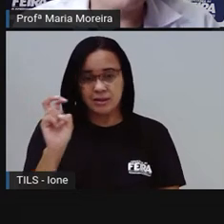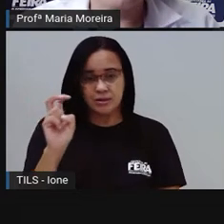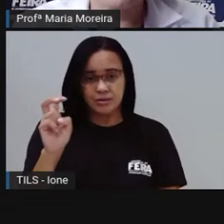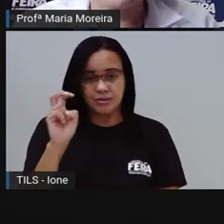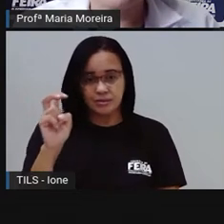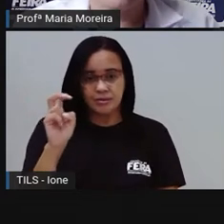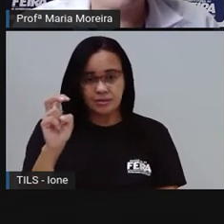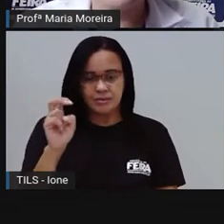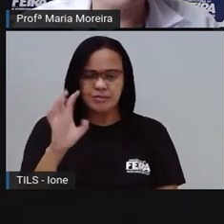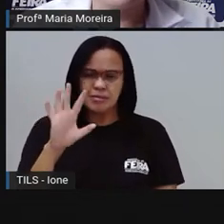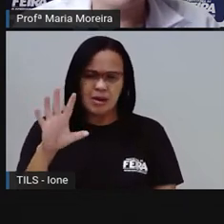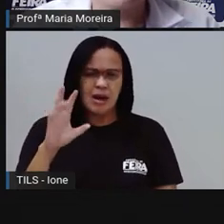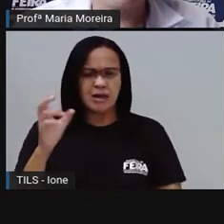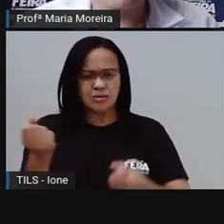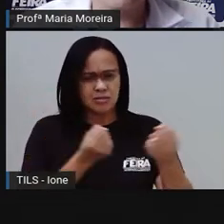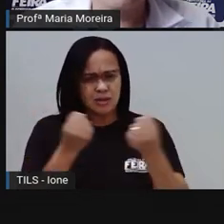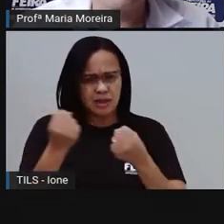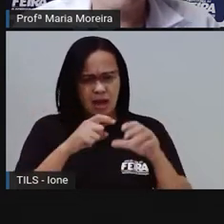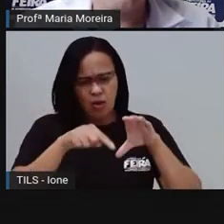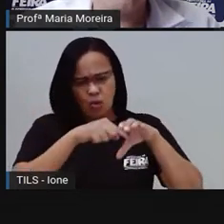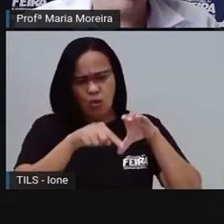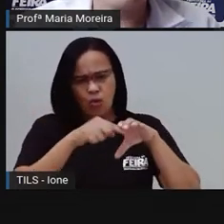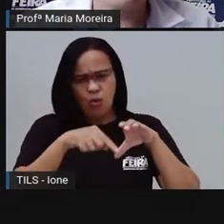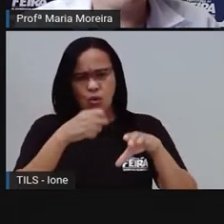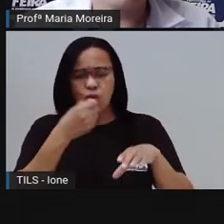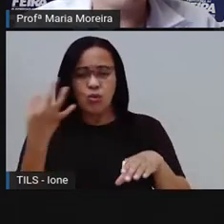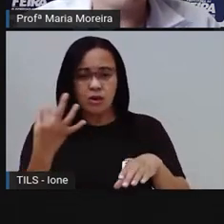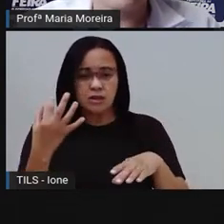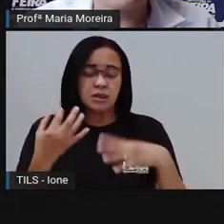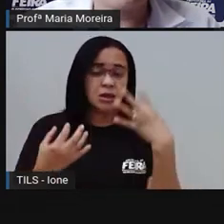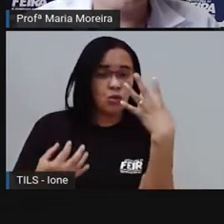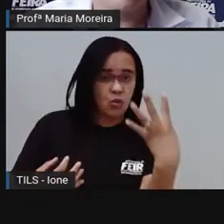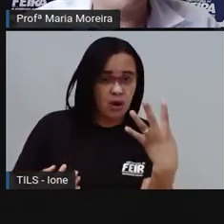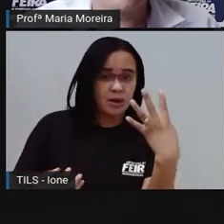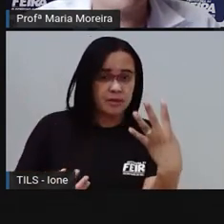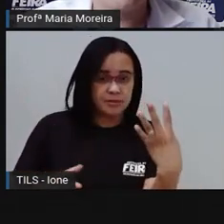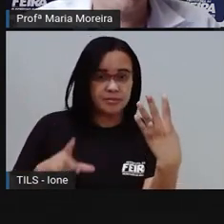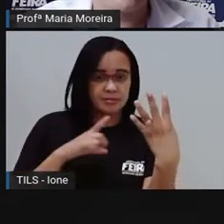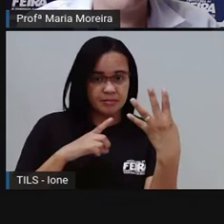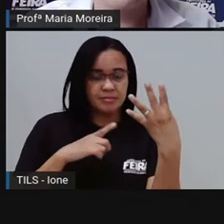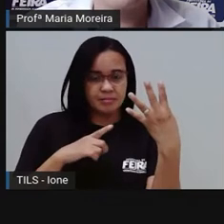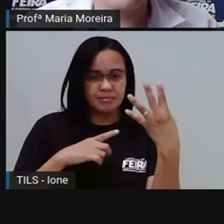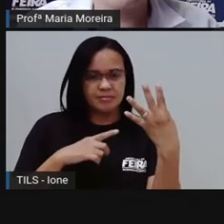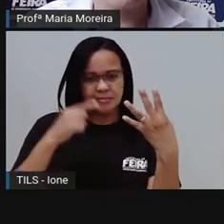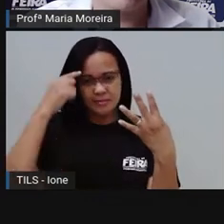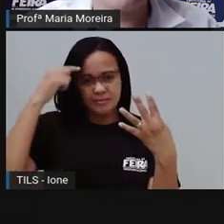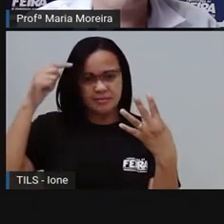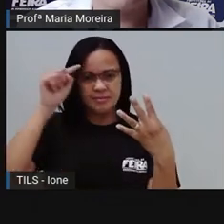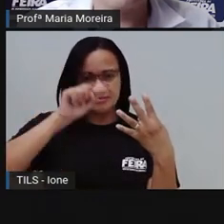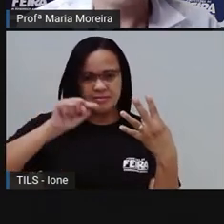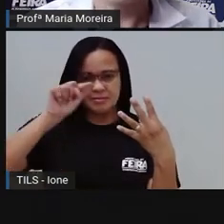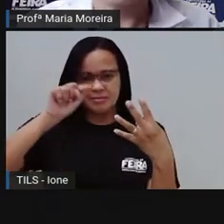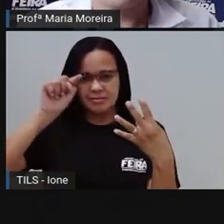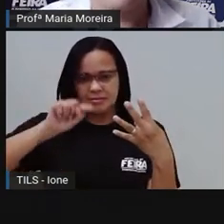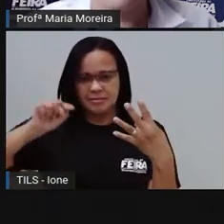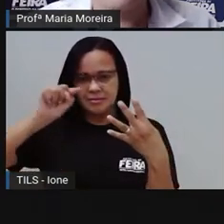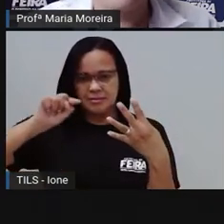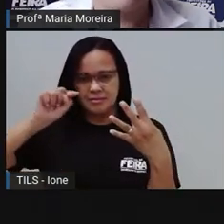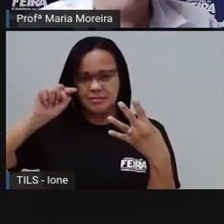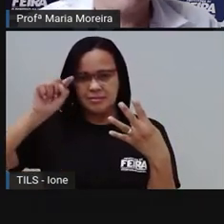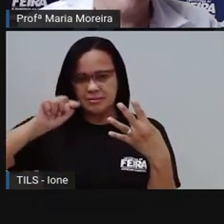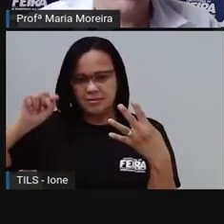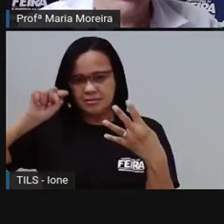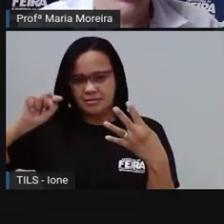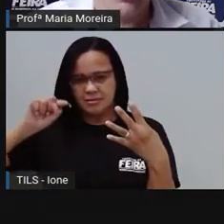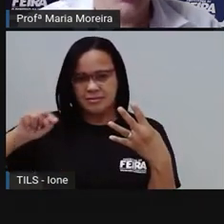carro, ele tem quantas rodas? Ó, quatro rodas, né? Isso? lá desenhar as quatro rodinhas aqui do carro, ó. Três.